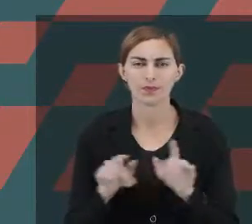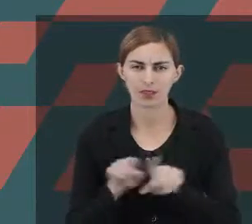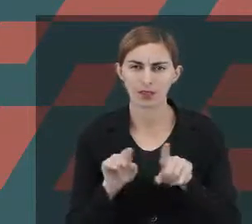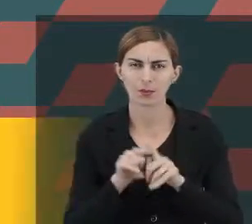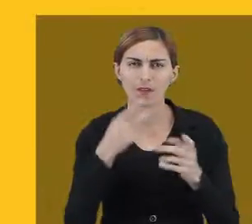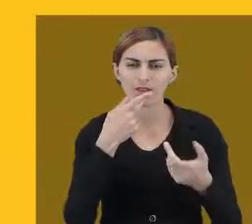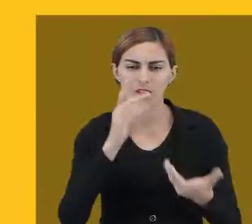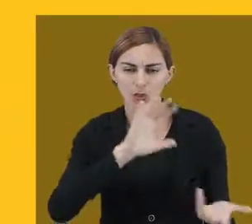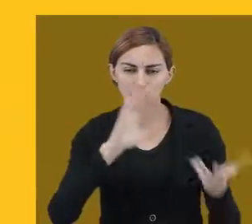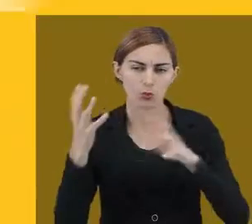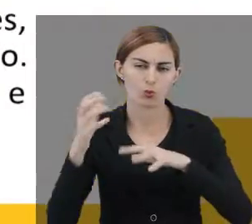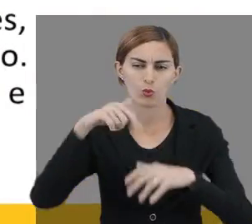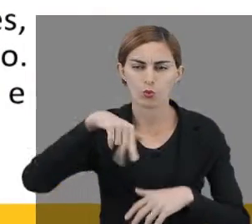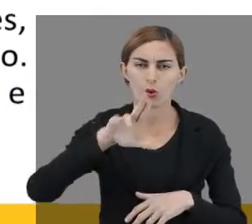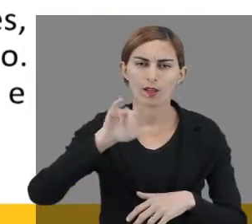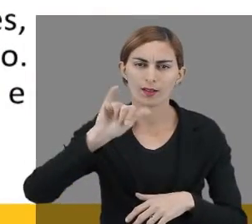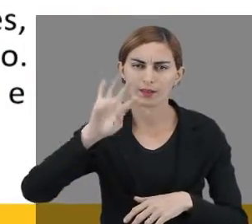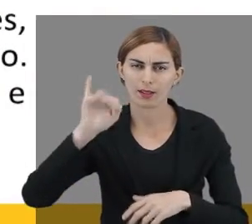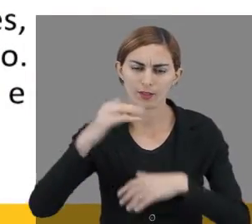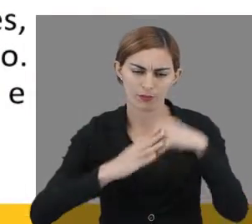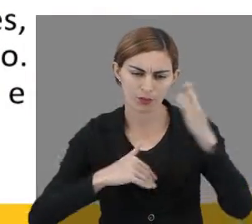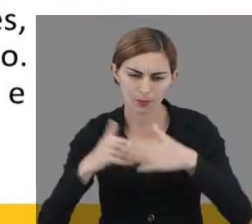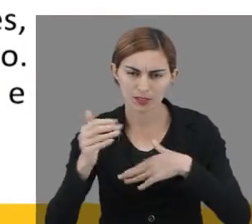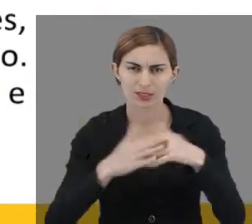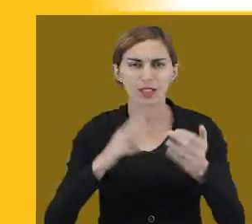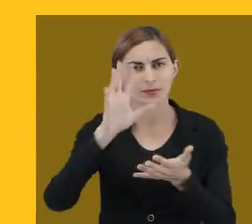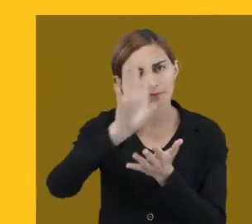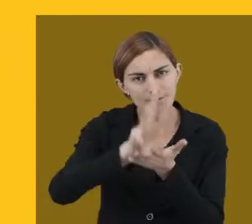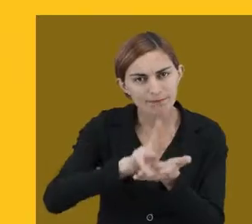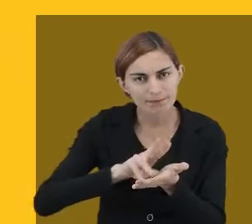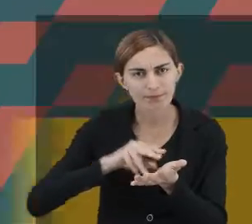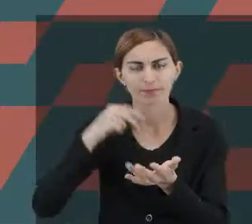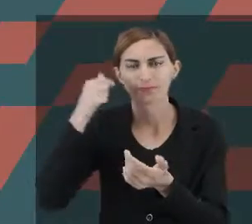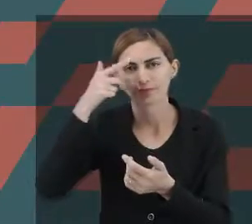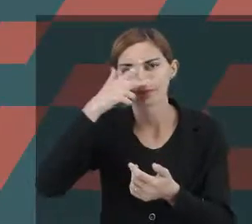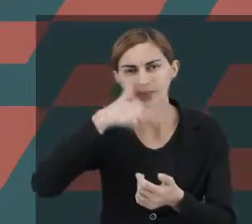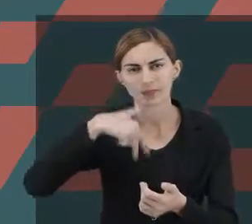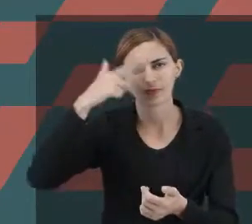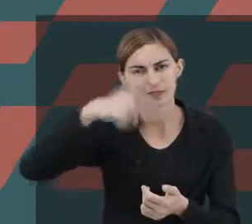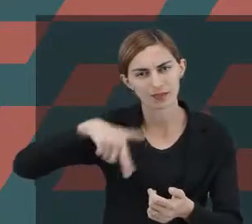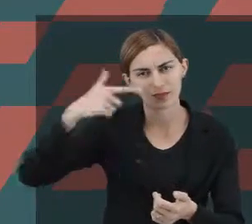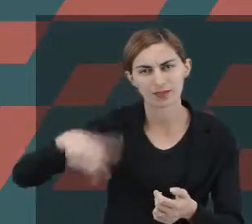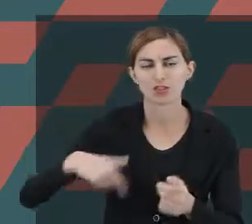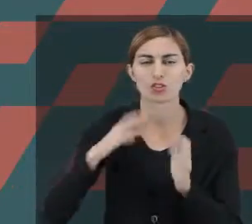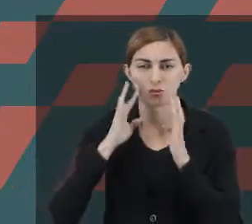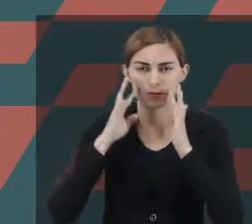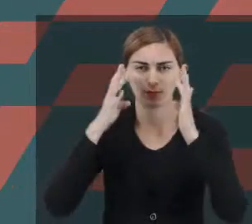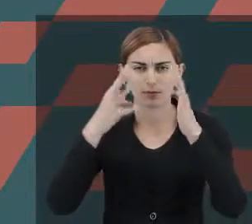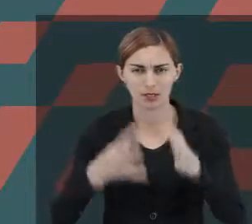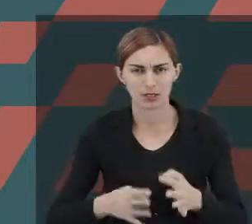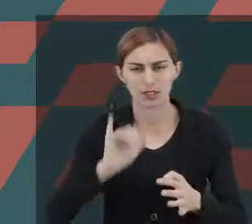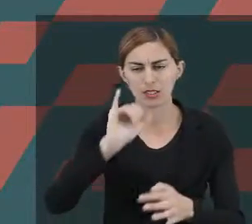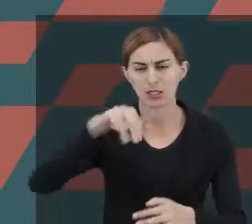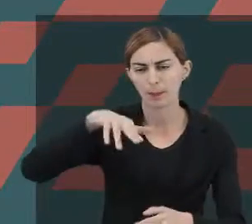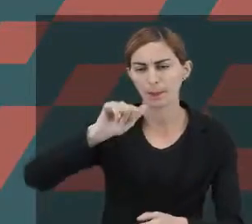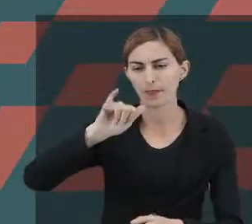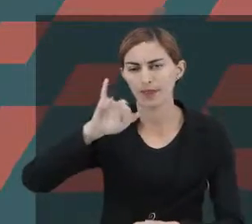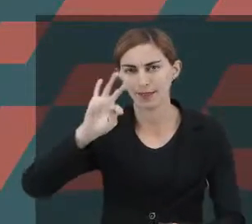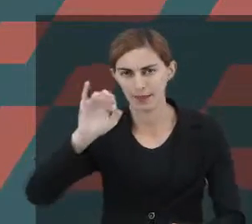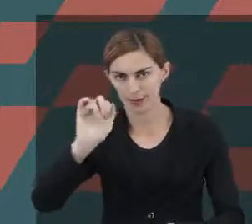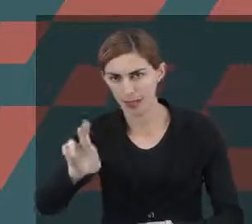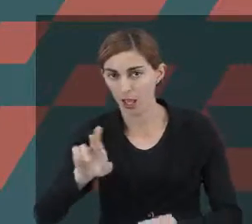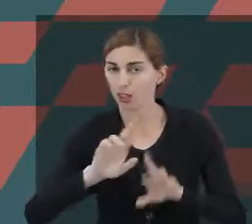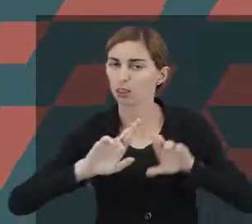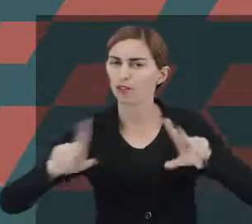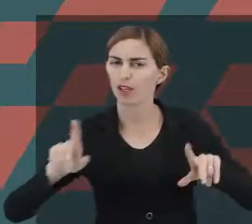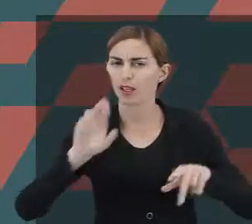ela fala do transtorno qualitativo da capacidade de imitação. Nessa, preciso chamar uma atenção para vocês. Imitar é